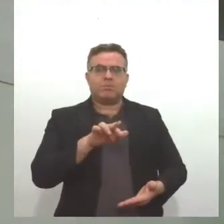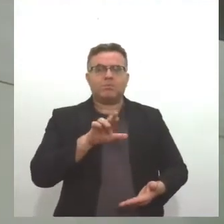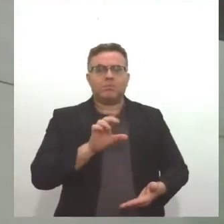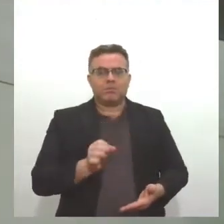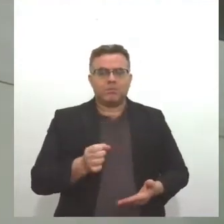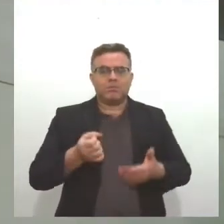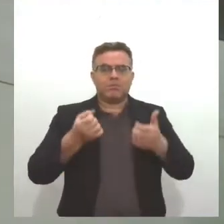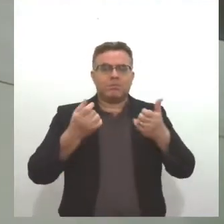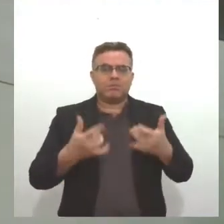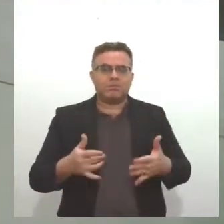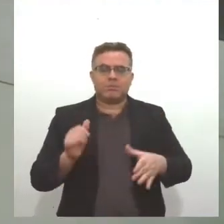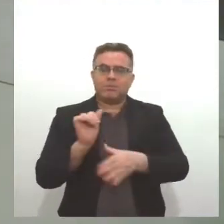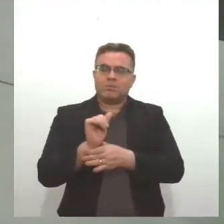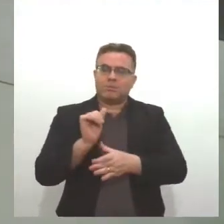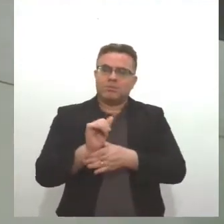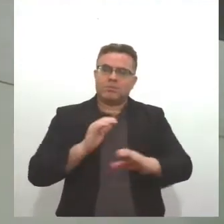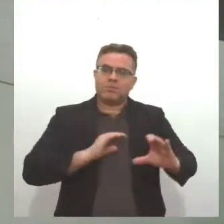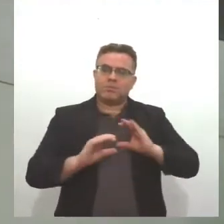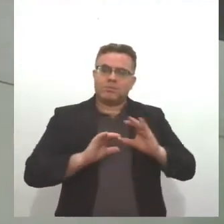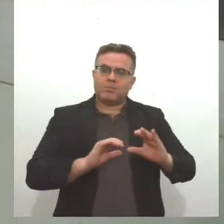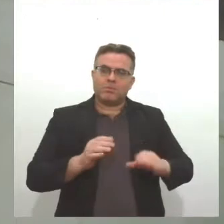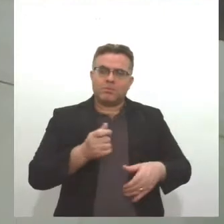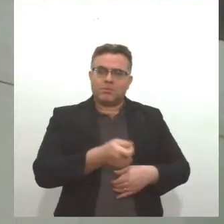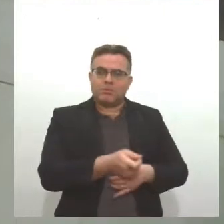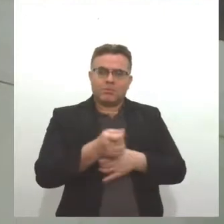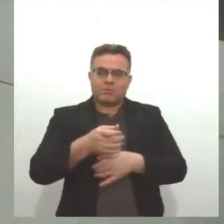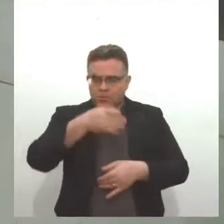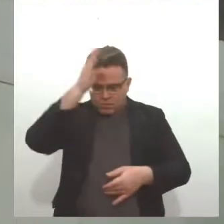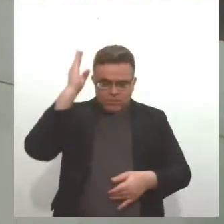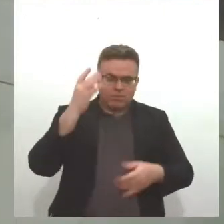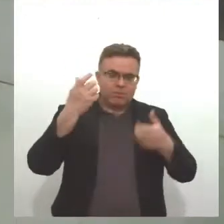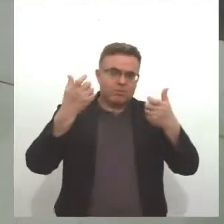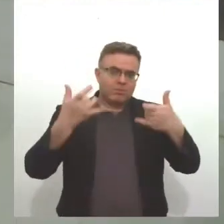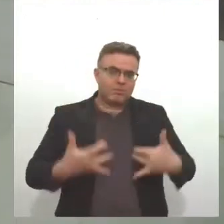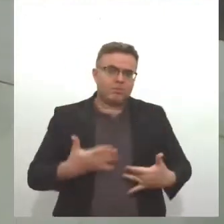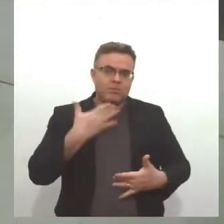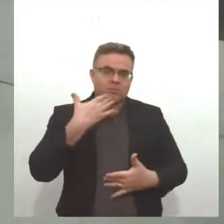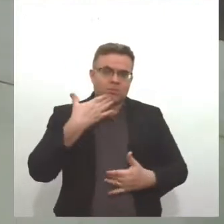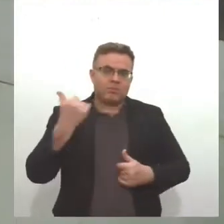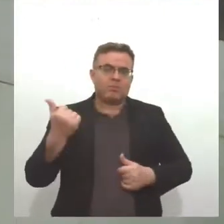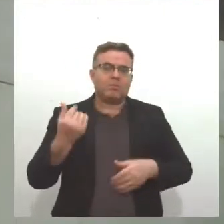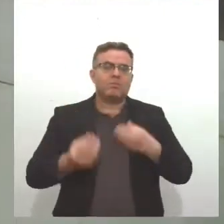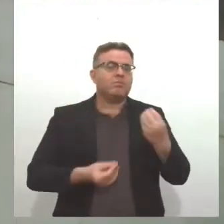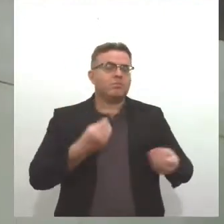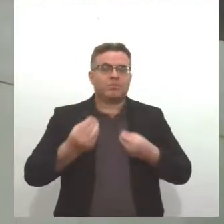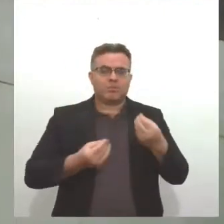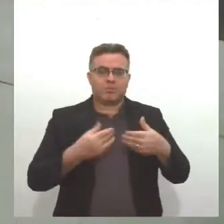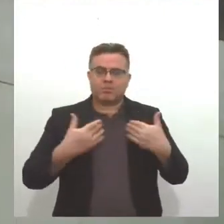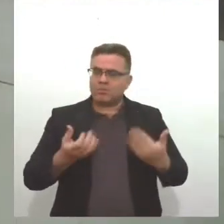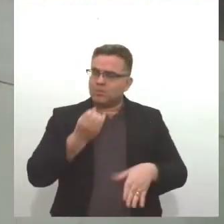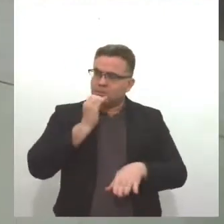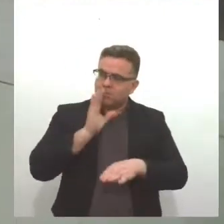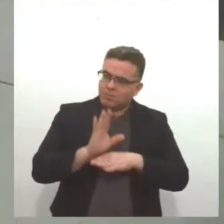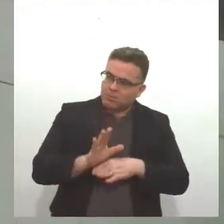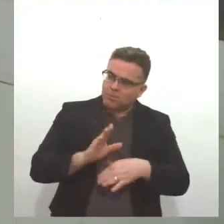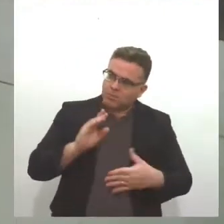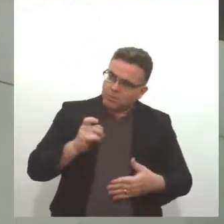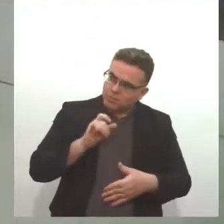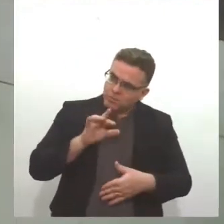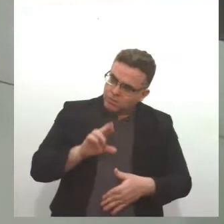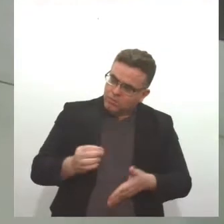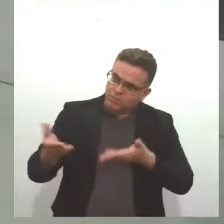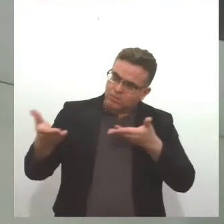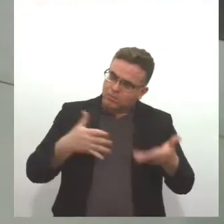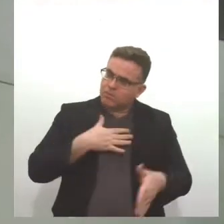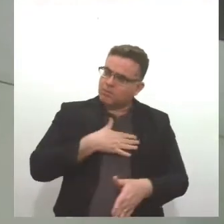ele que é assessor de comunicação do Corpo de Bombeiros de Sergipe, vai explicar um pouco mais pra gente. Boa tarde, Tenente Coronel Jairo, seja bem-vindo ao Jornal